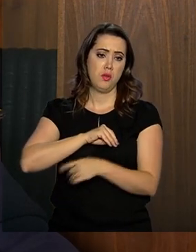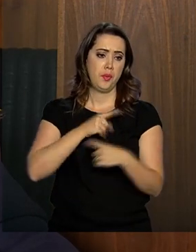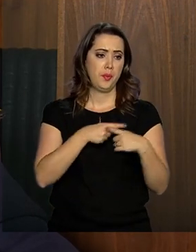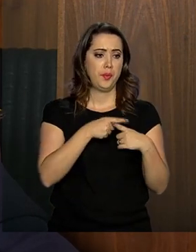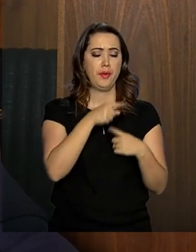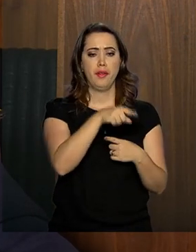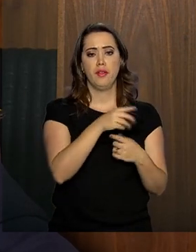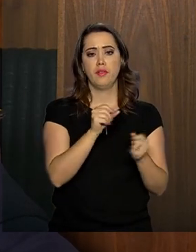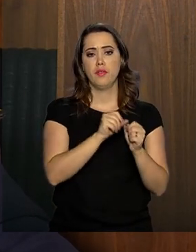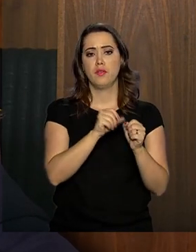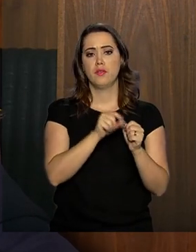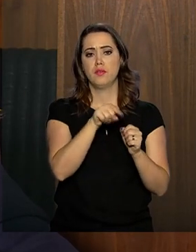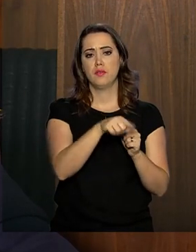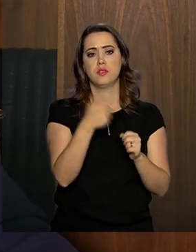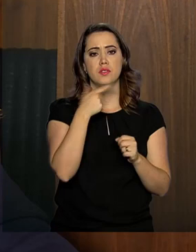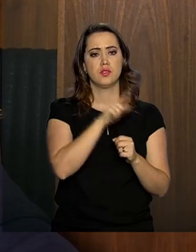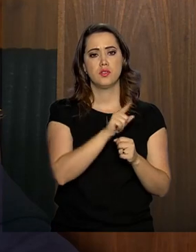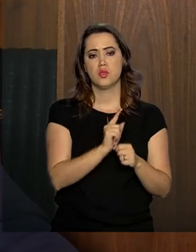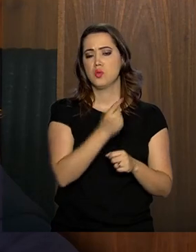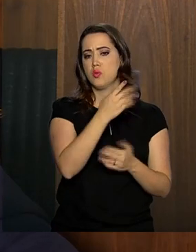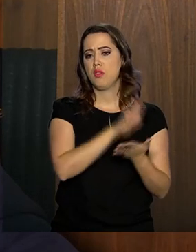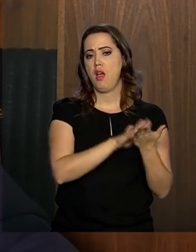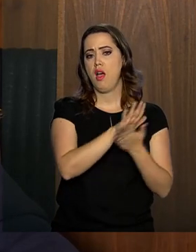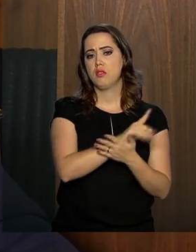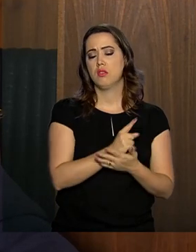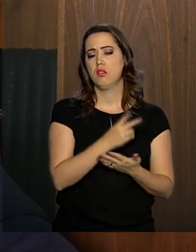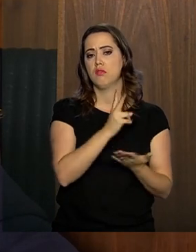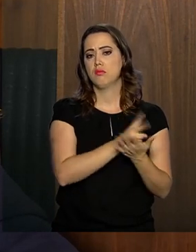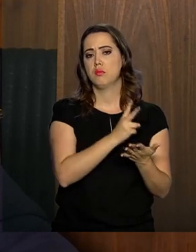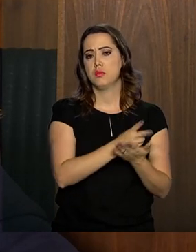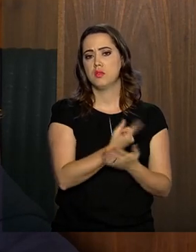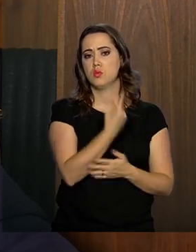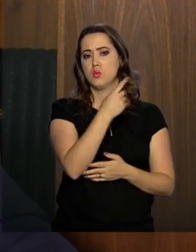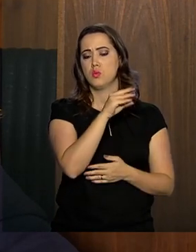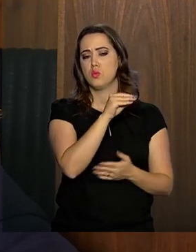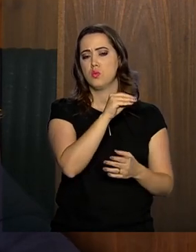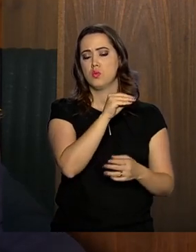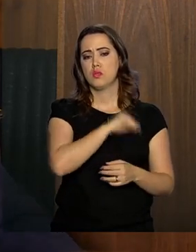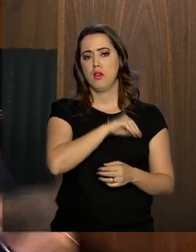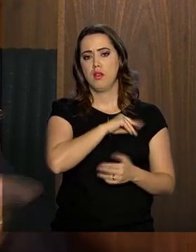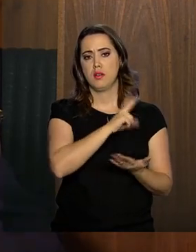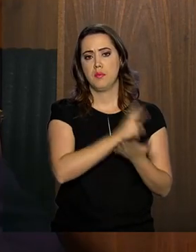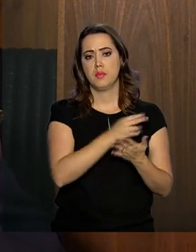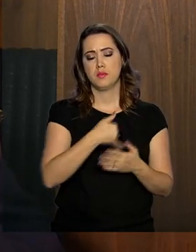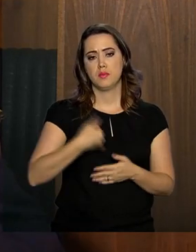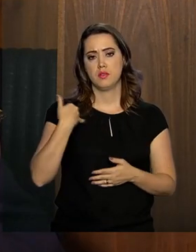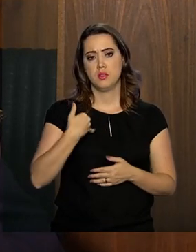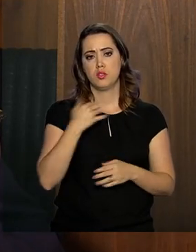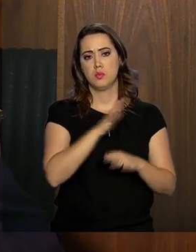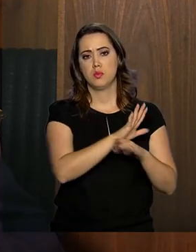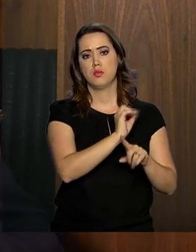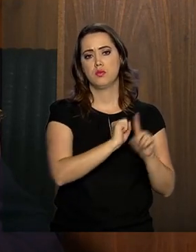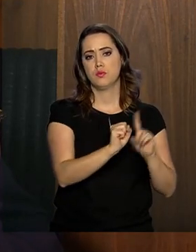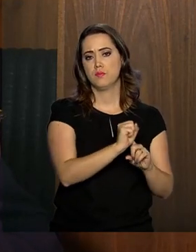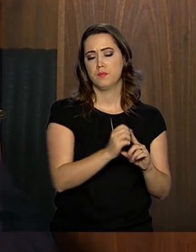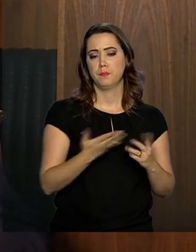por que é que eu vou fazer, se eu não contribuir nem um centavo, eu vou ter o salário mínimo à mesma idade, pela assistência?